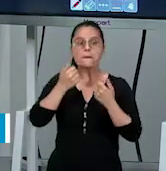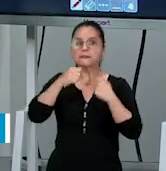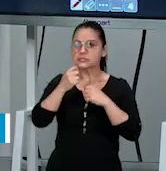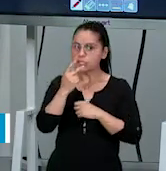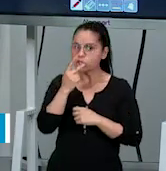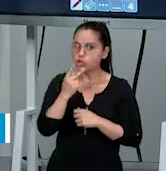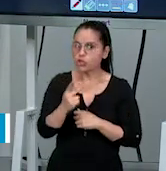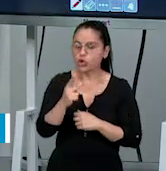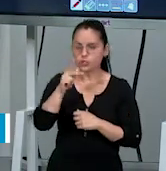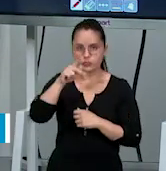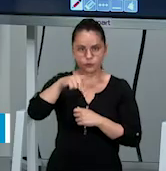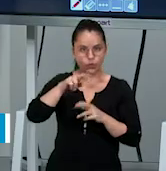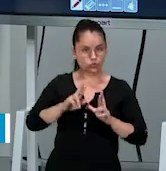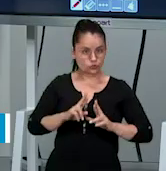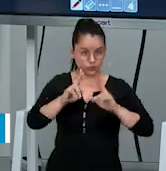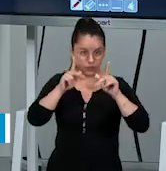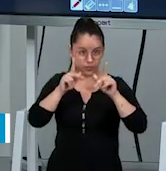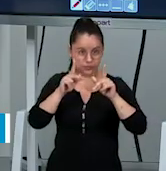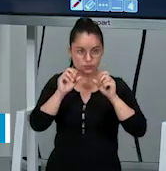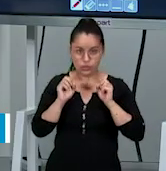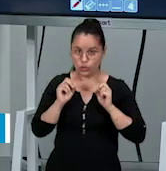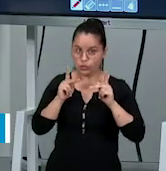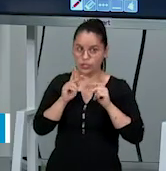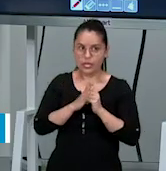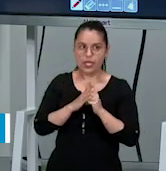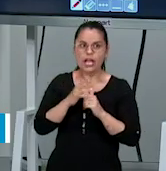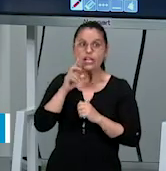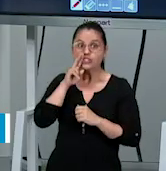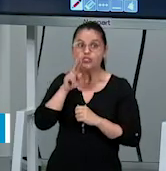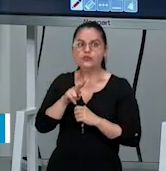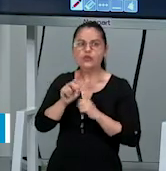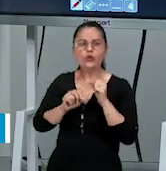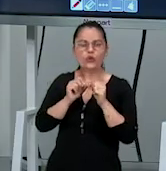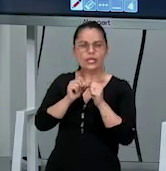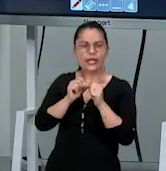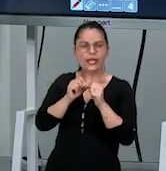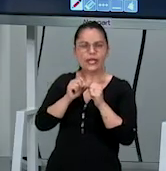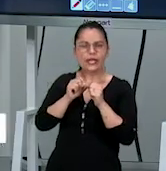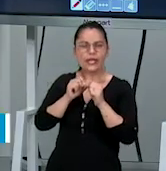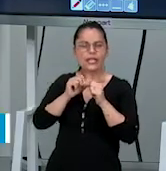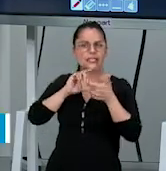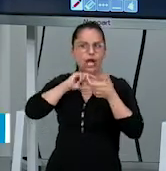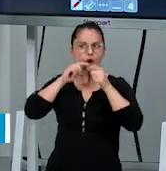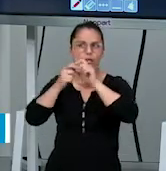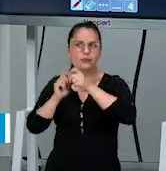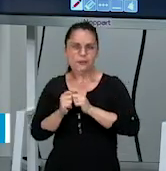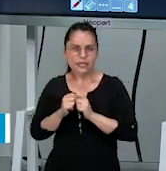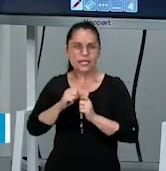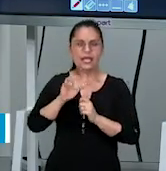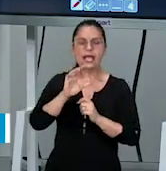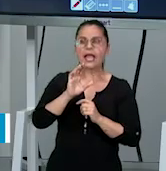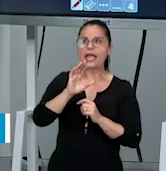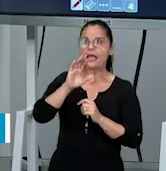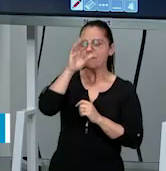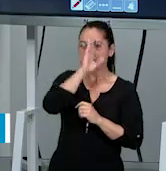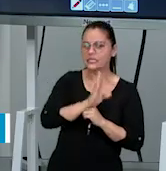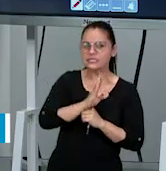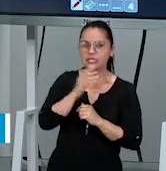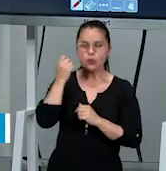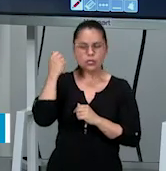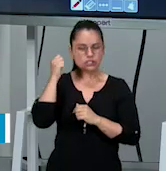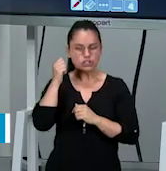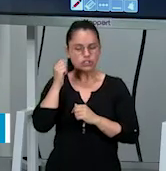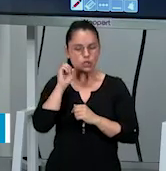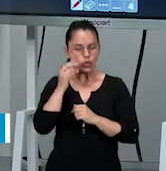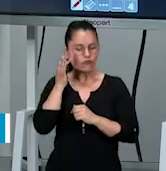aí uma vantagem de dois pontos sobre a outra. Recentemente a gente viu um jogo aqui na Olimpíada, se não me engano, foi Brasil-Argentina, ou Brasil-França,